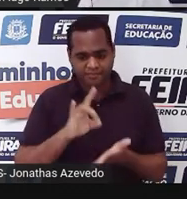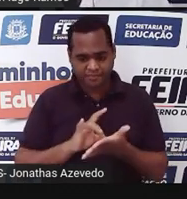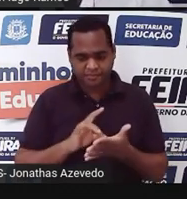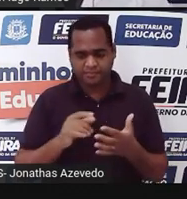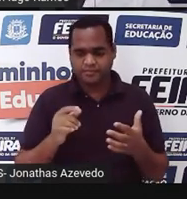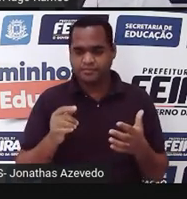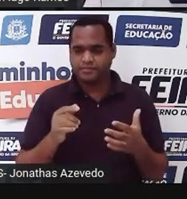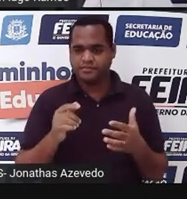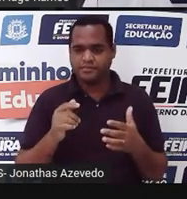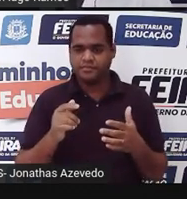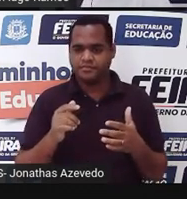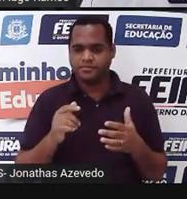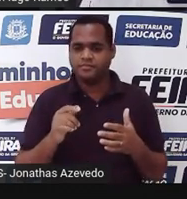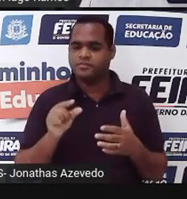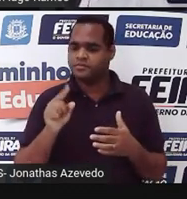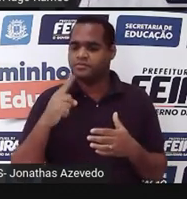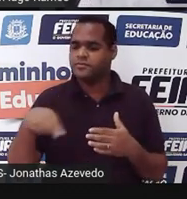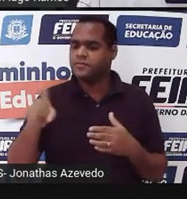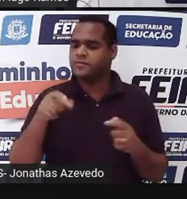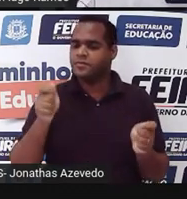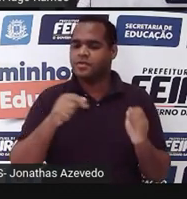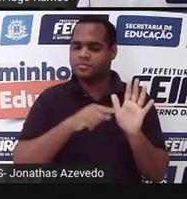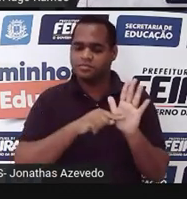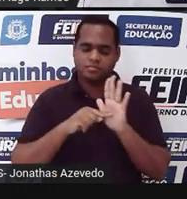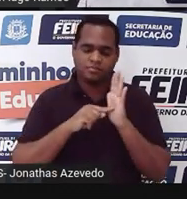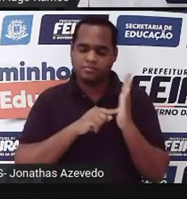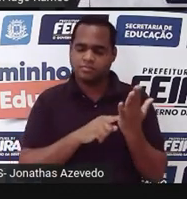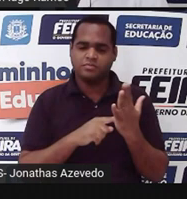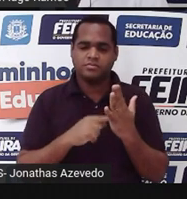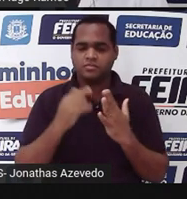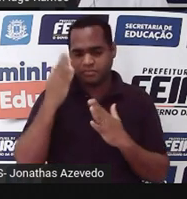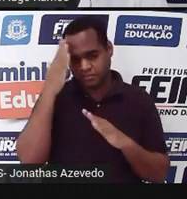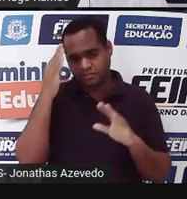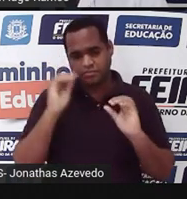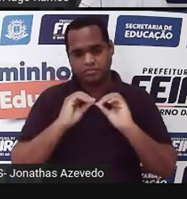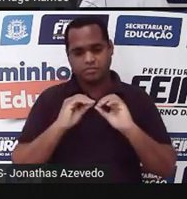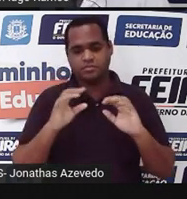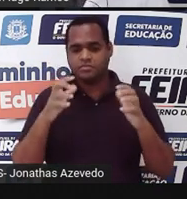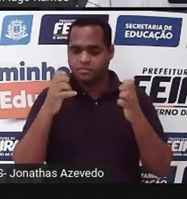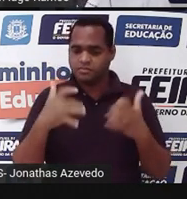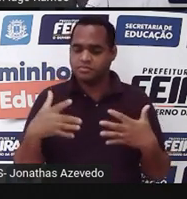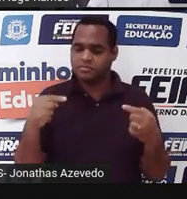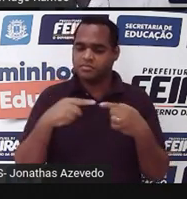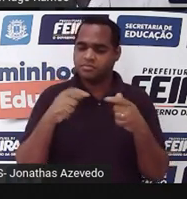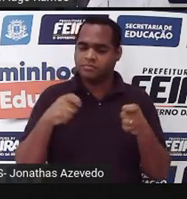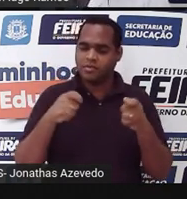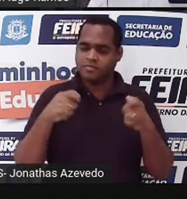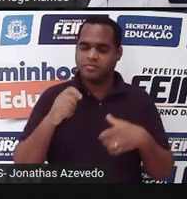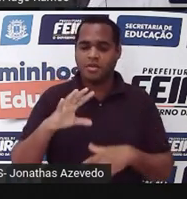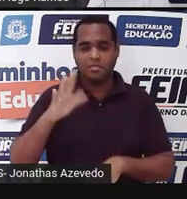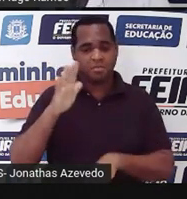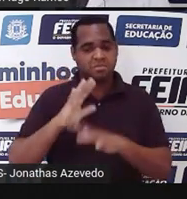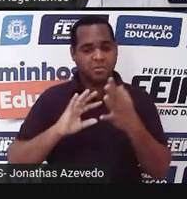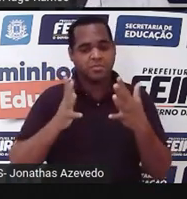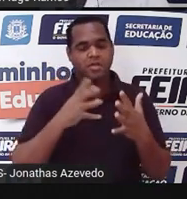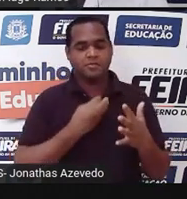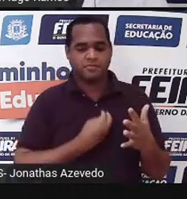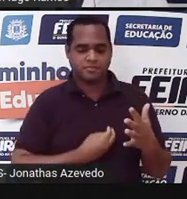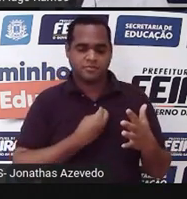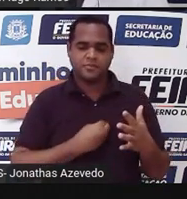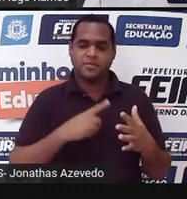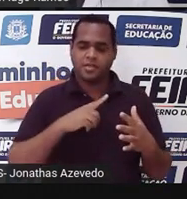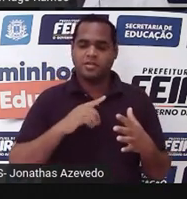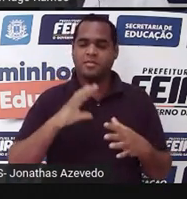hipotéticas nos ajudam a entender situações que possam acontecer, de fato, no mundo real.